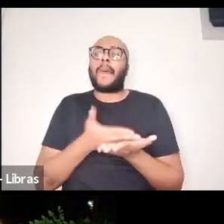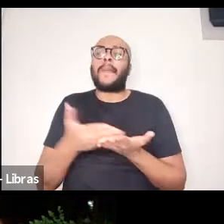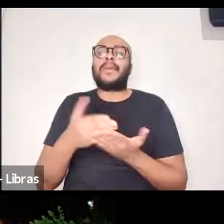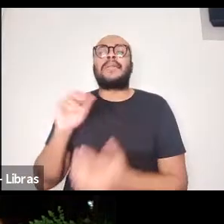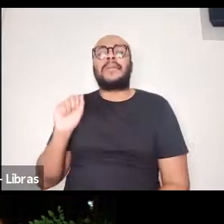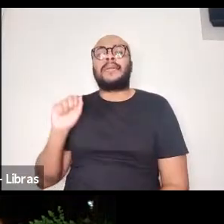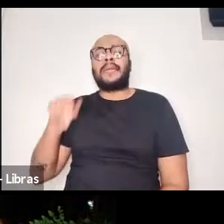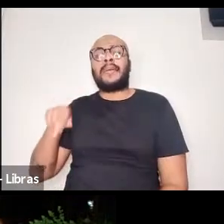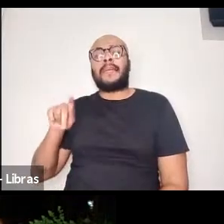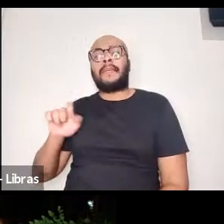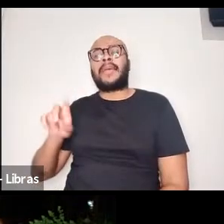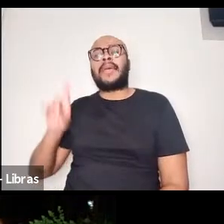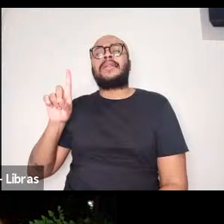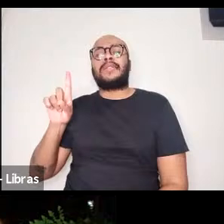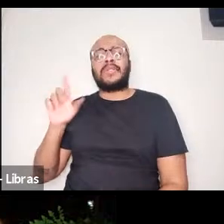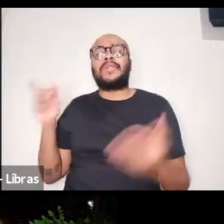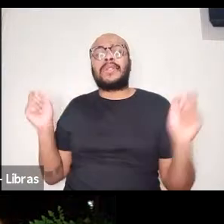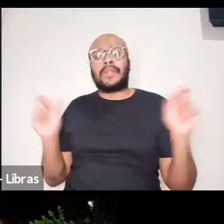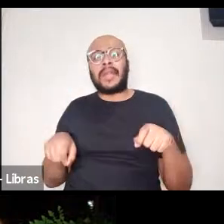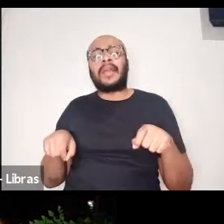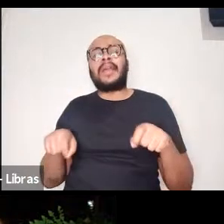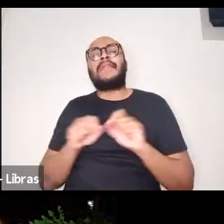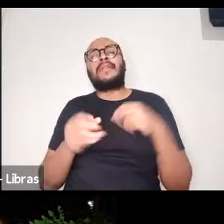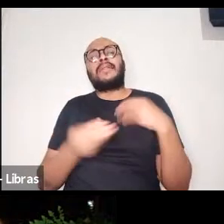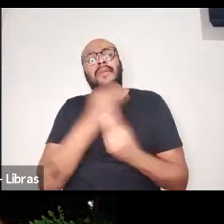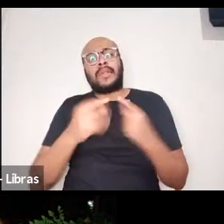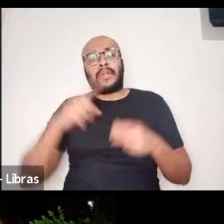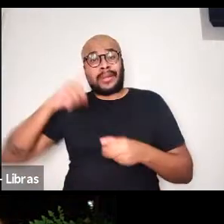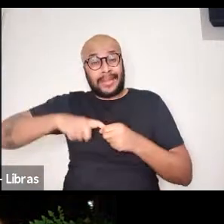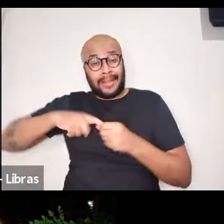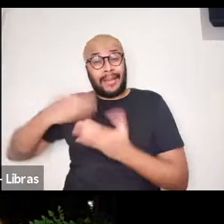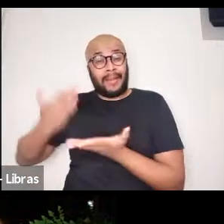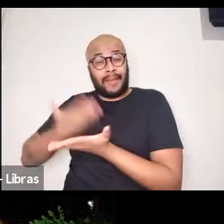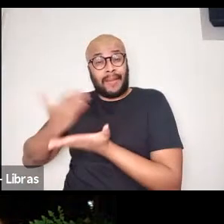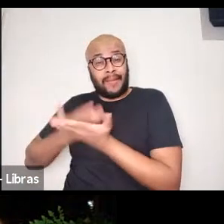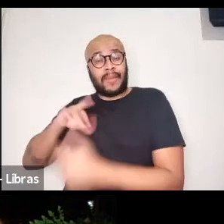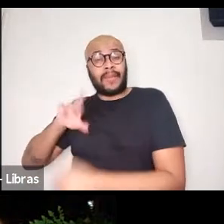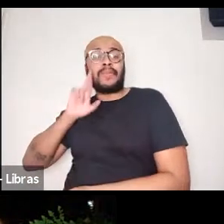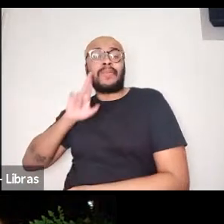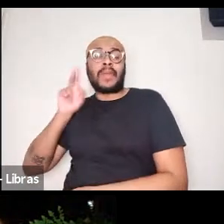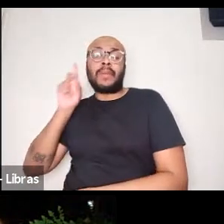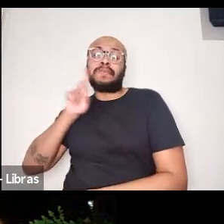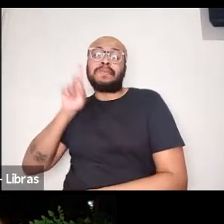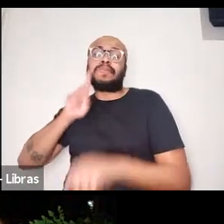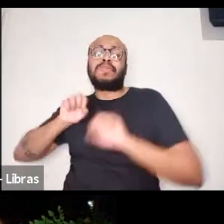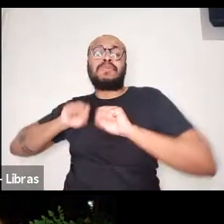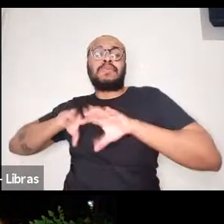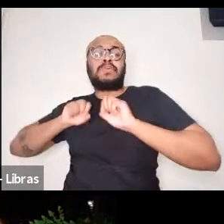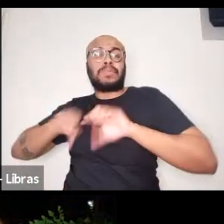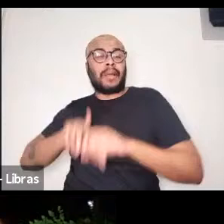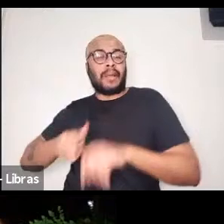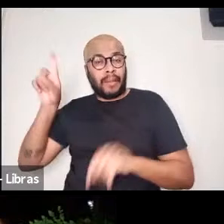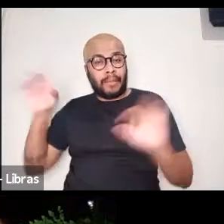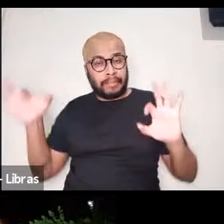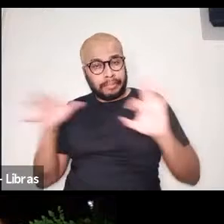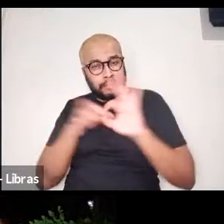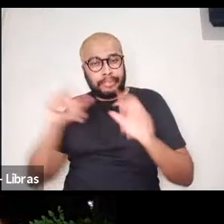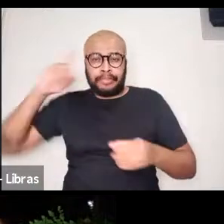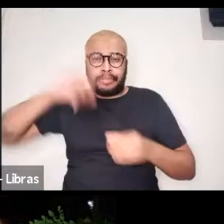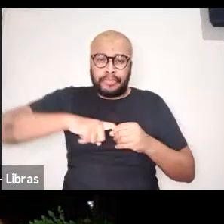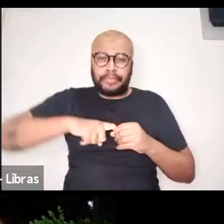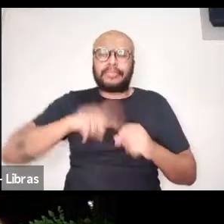associar à Education Review é realmente muito louvável, porque ela vai dando essa